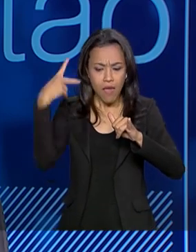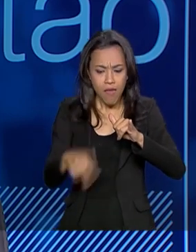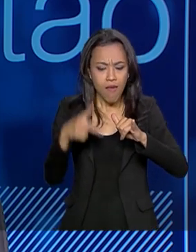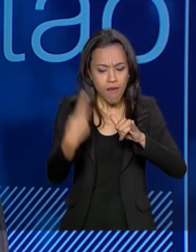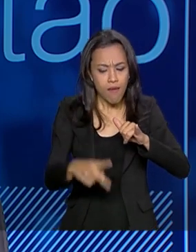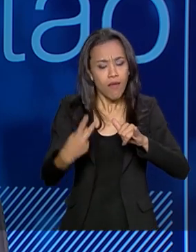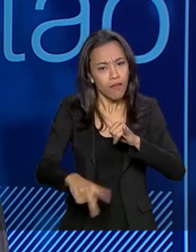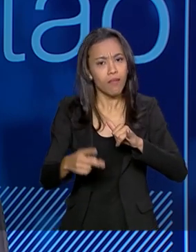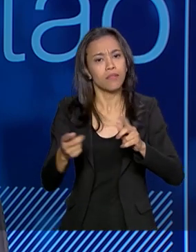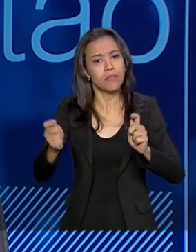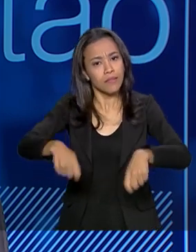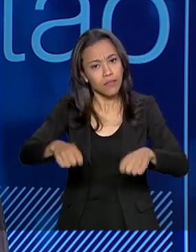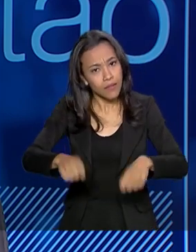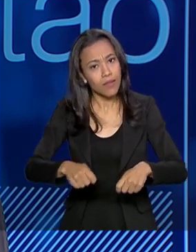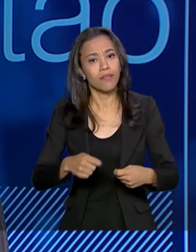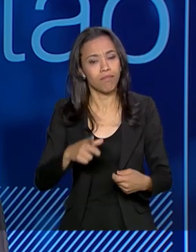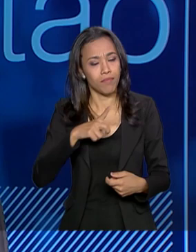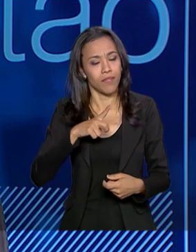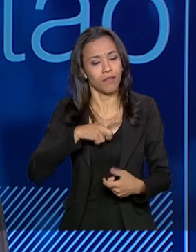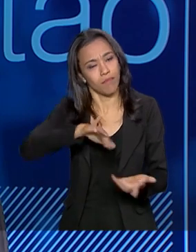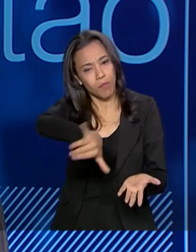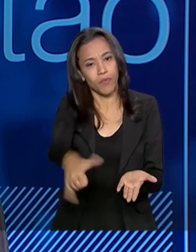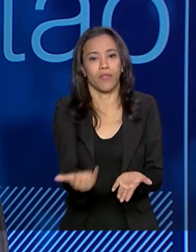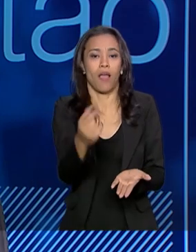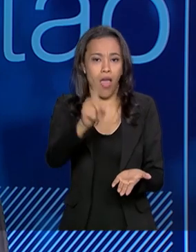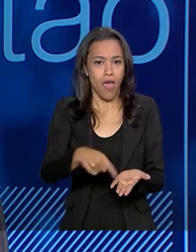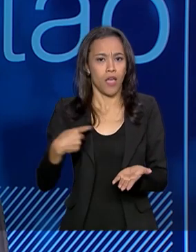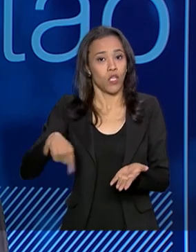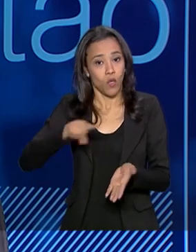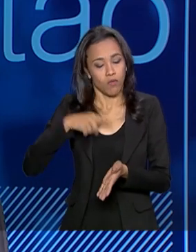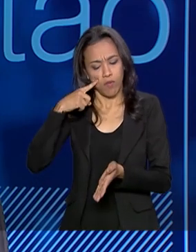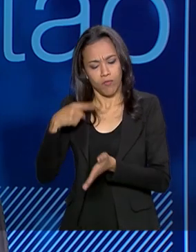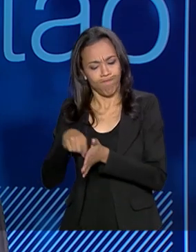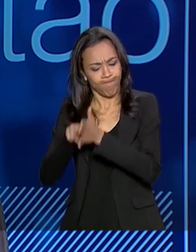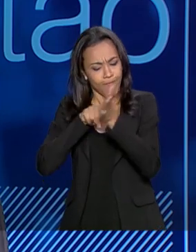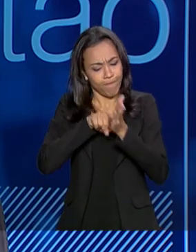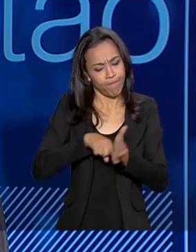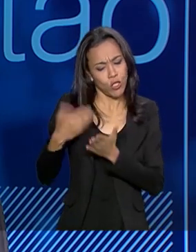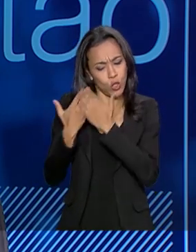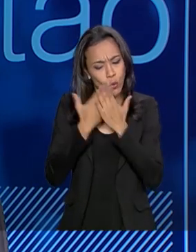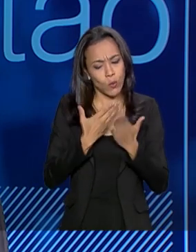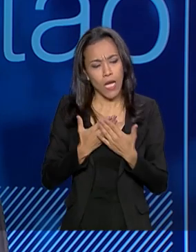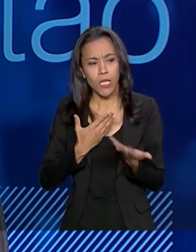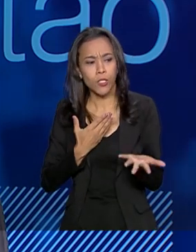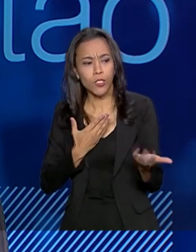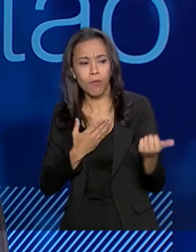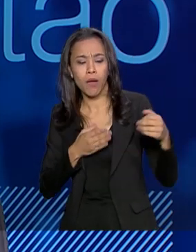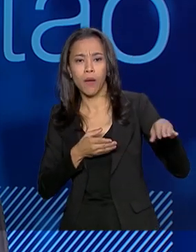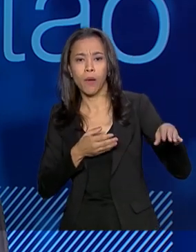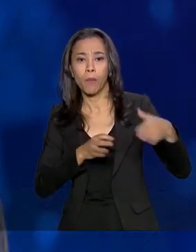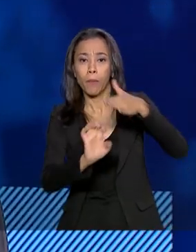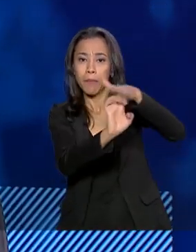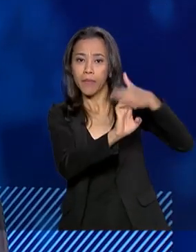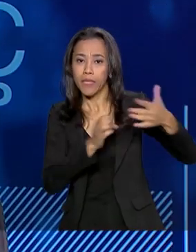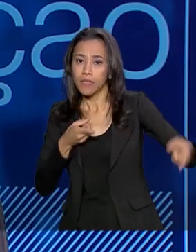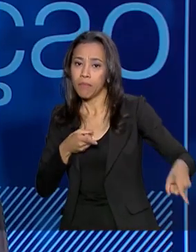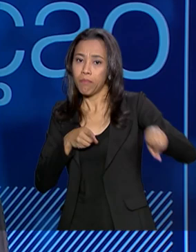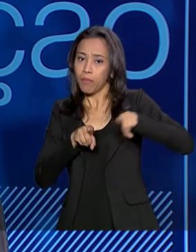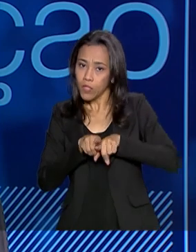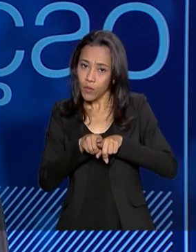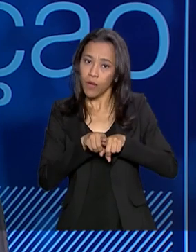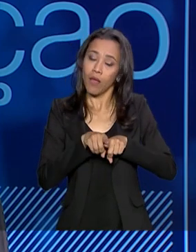pode eventualmente se viabilizar. É isso que a gente vai estudar agora para trazer uma parceria privada para operacionalizar o PISF,